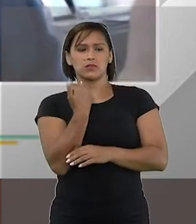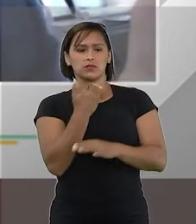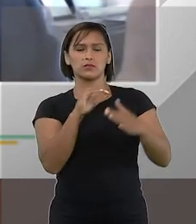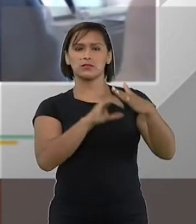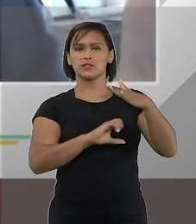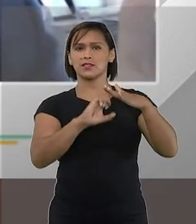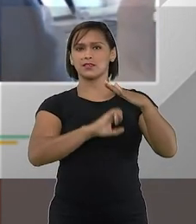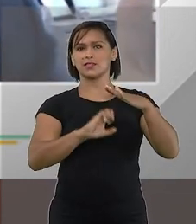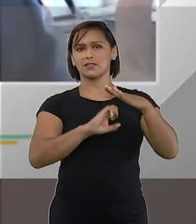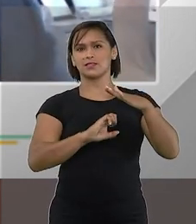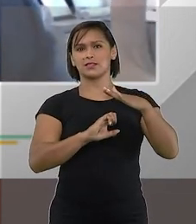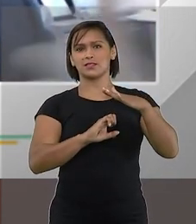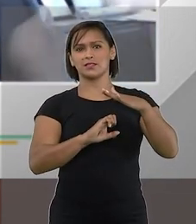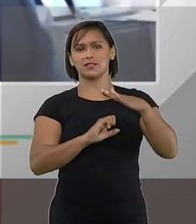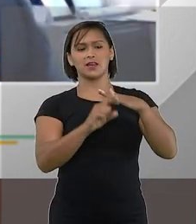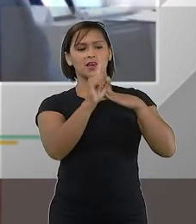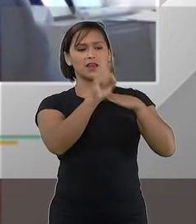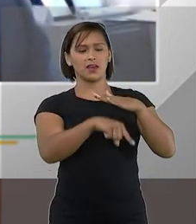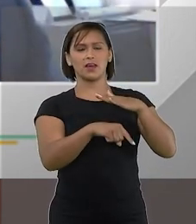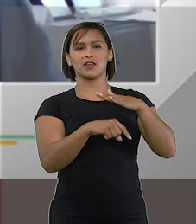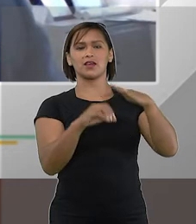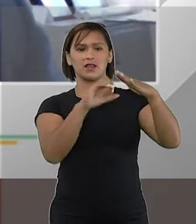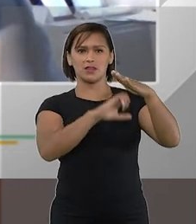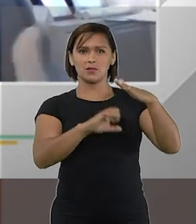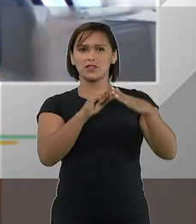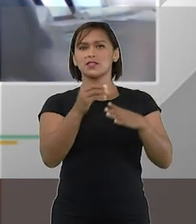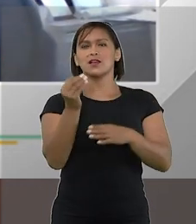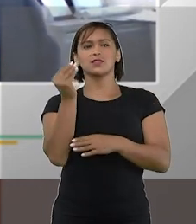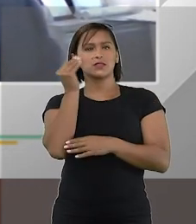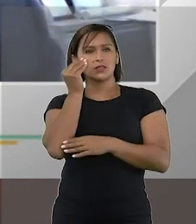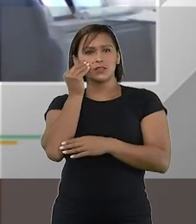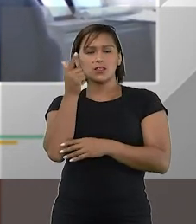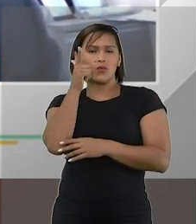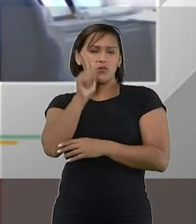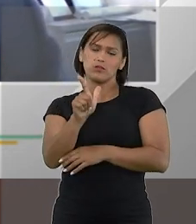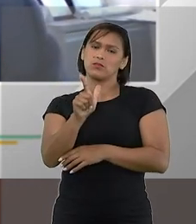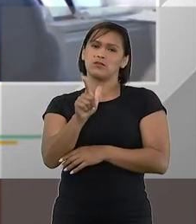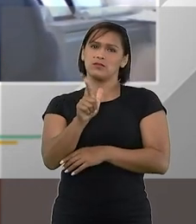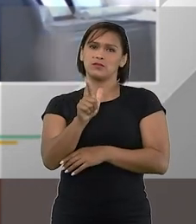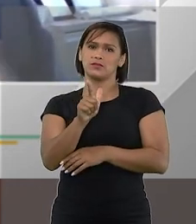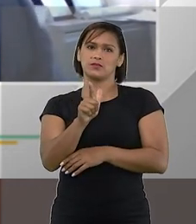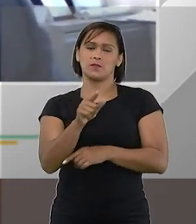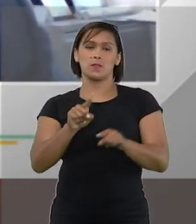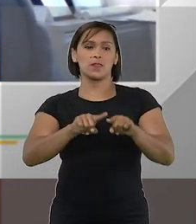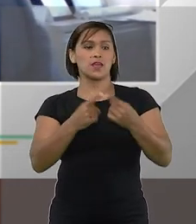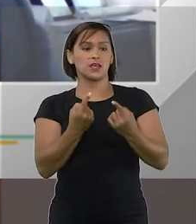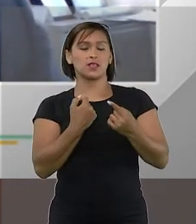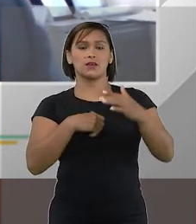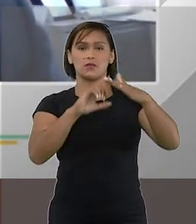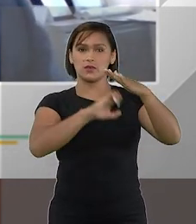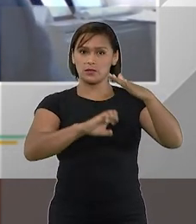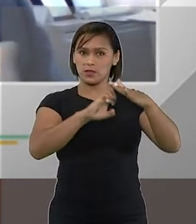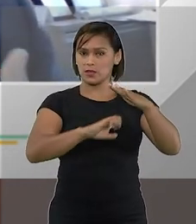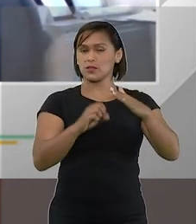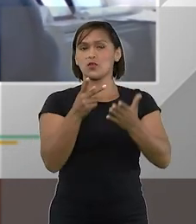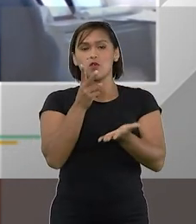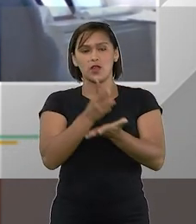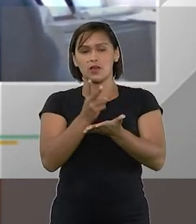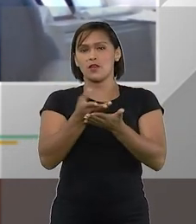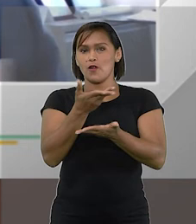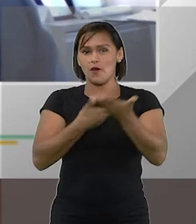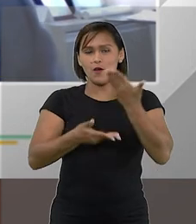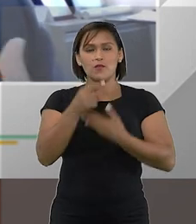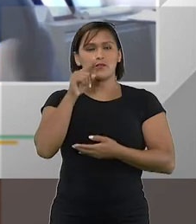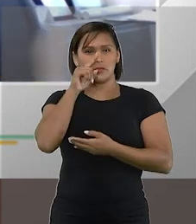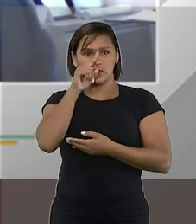empresarialmente aquele empresário que tentou e não deu certo sabe o empreendedorismo envolve